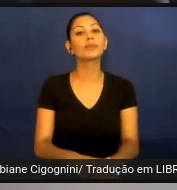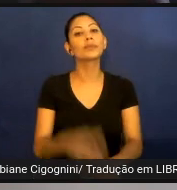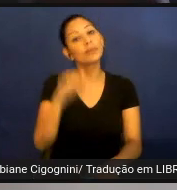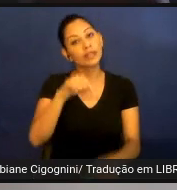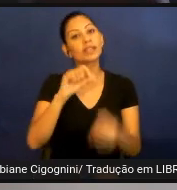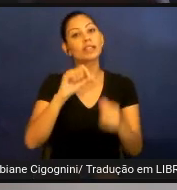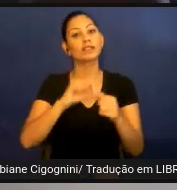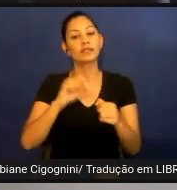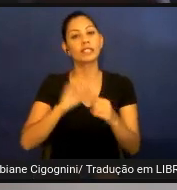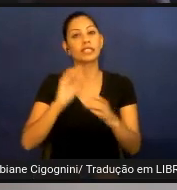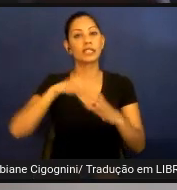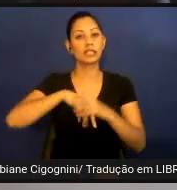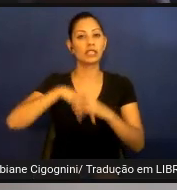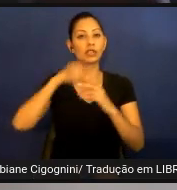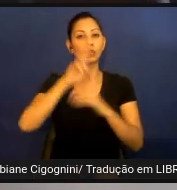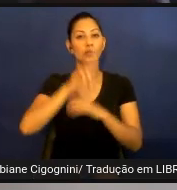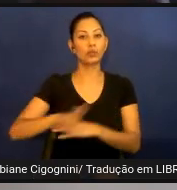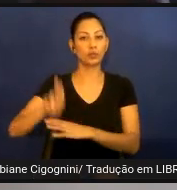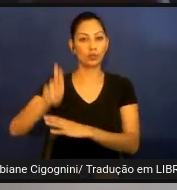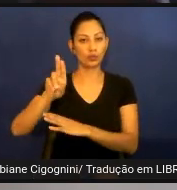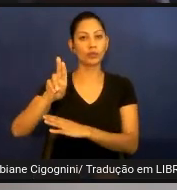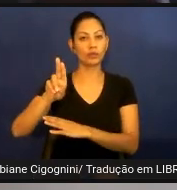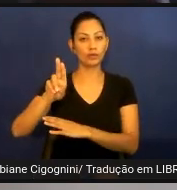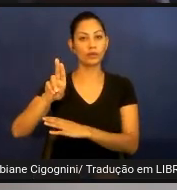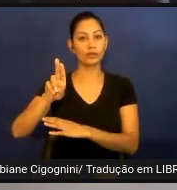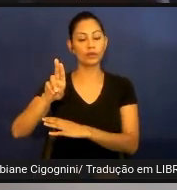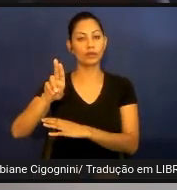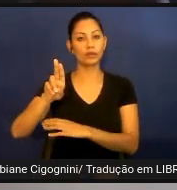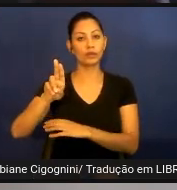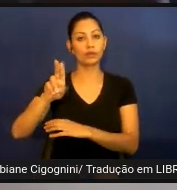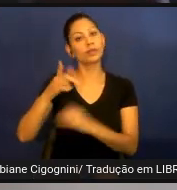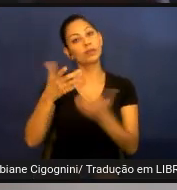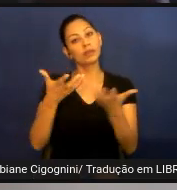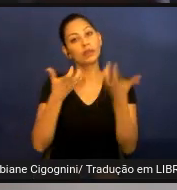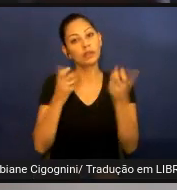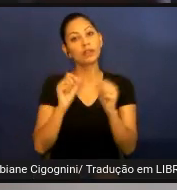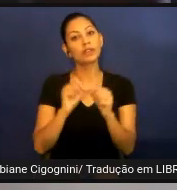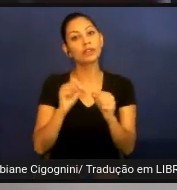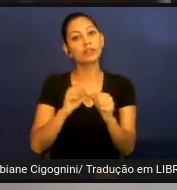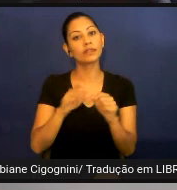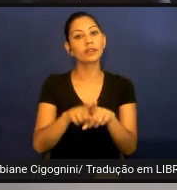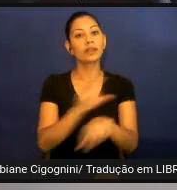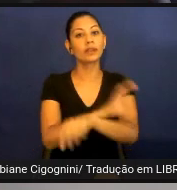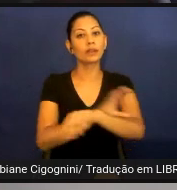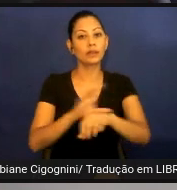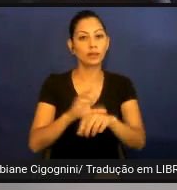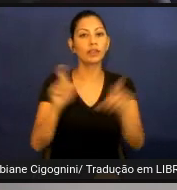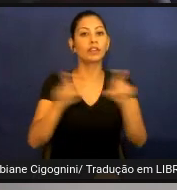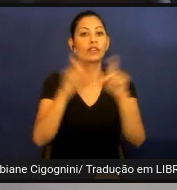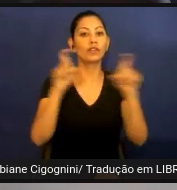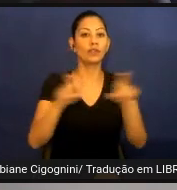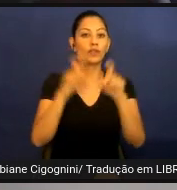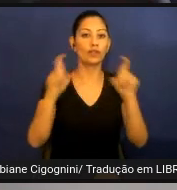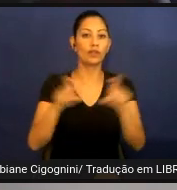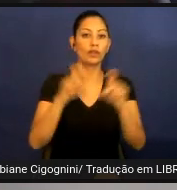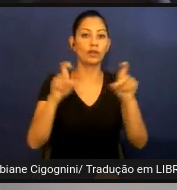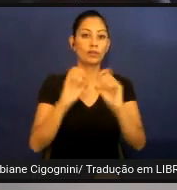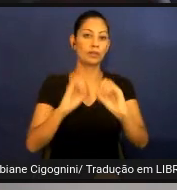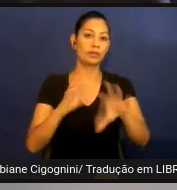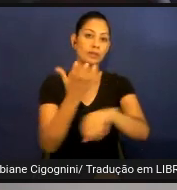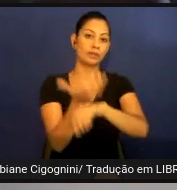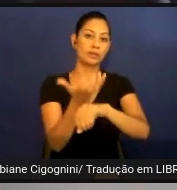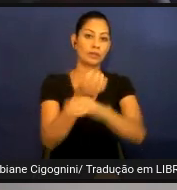acadêmica e a gente pretende dar um curso de informática começando por informática